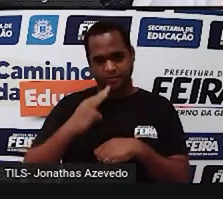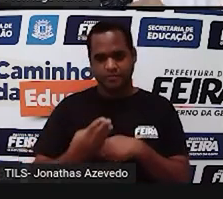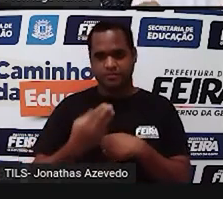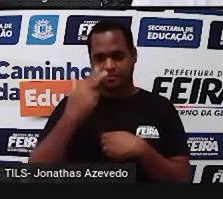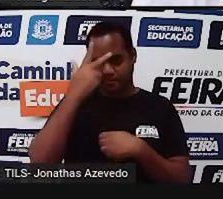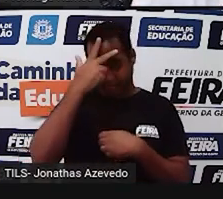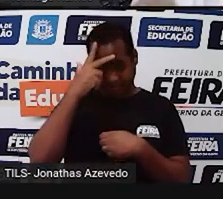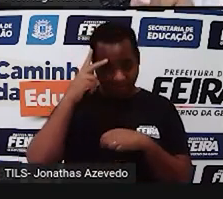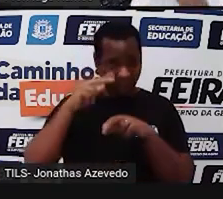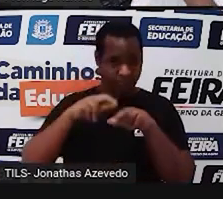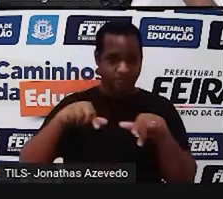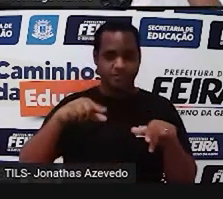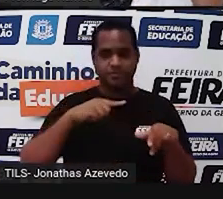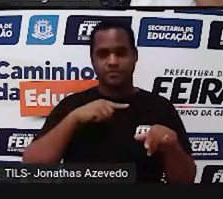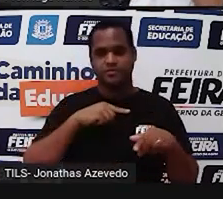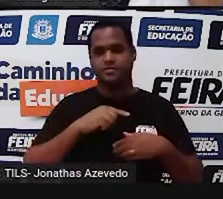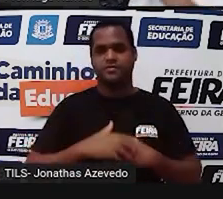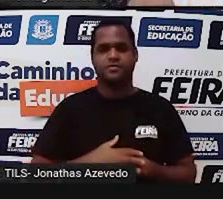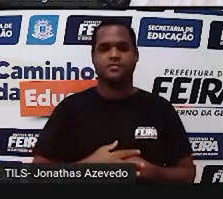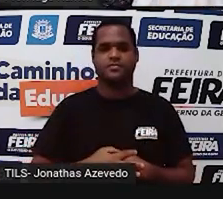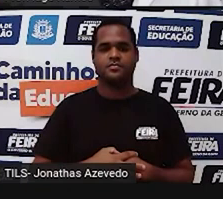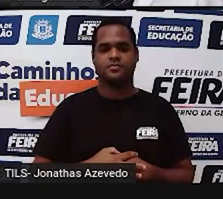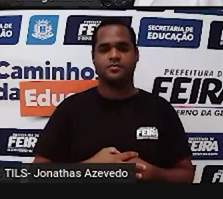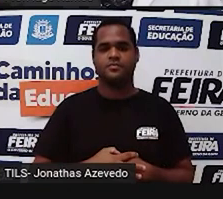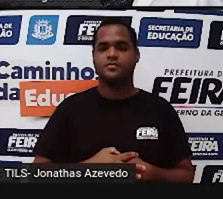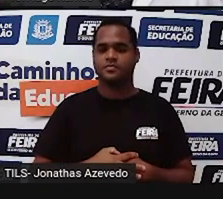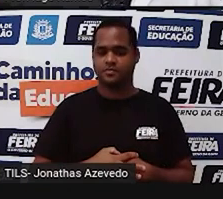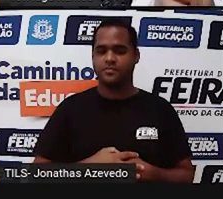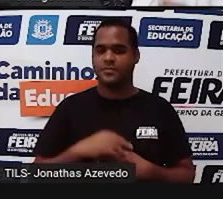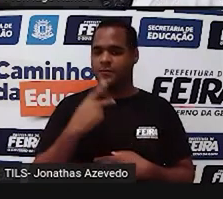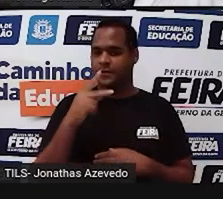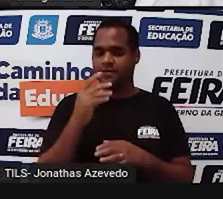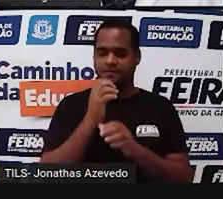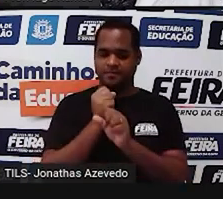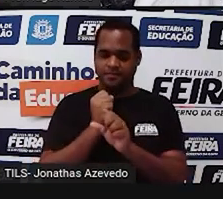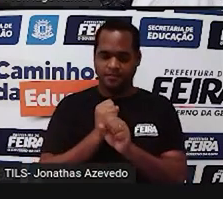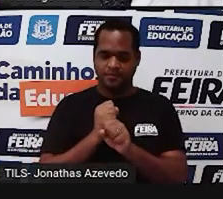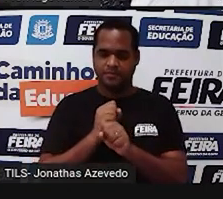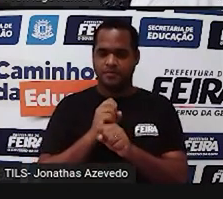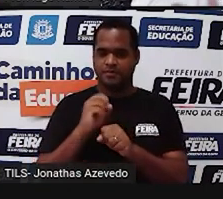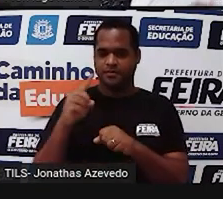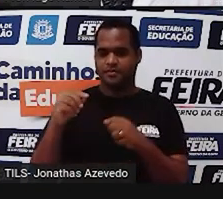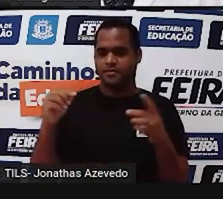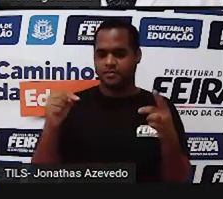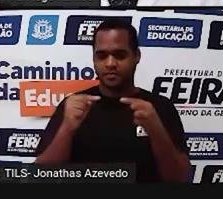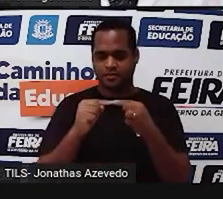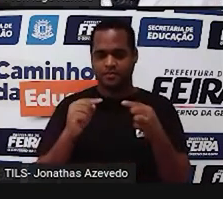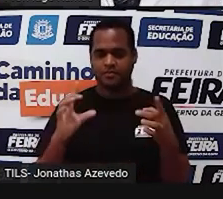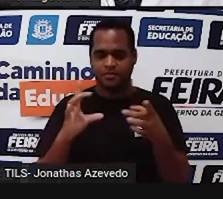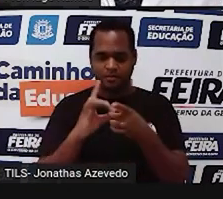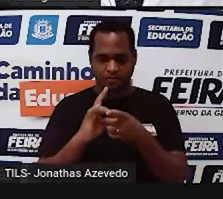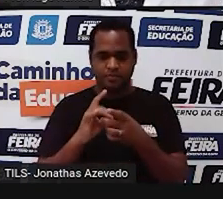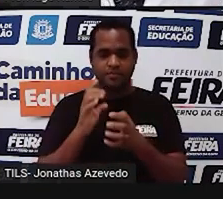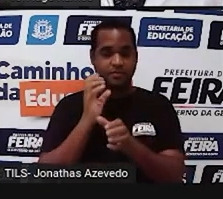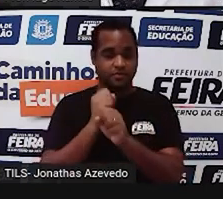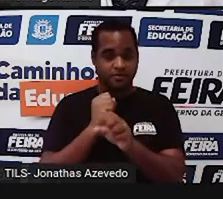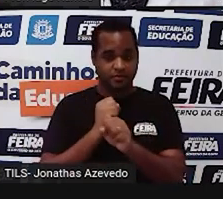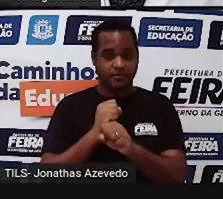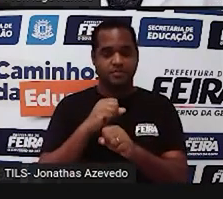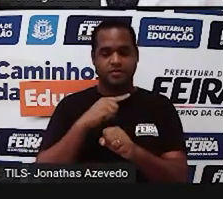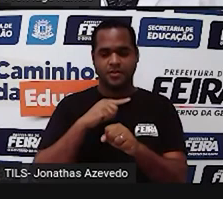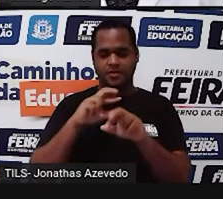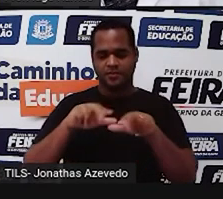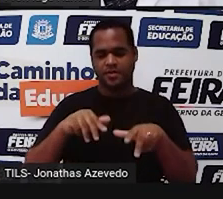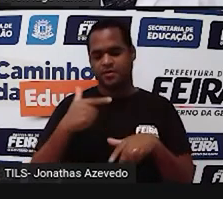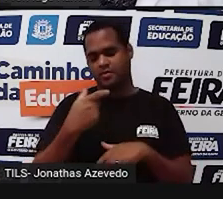que você vai calcular essas porcentagens em relação ao número total de habitantes da África em 2014,